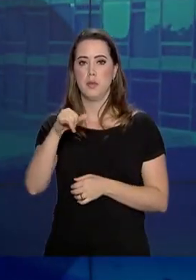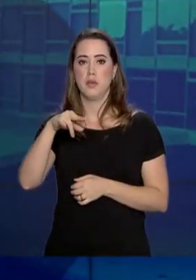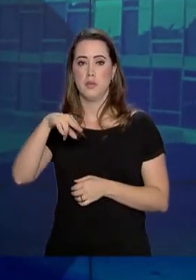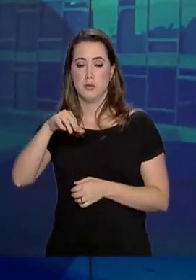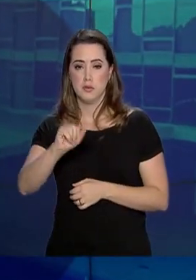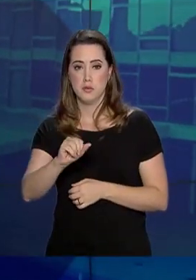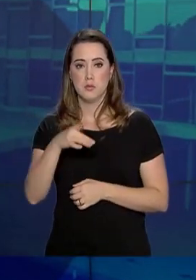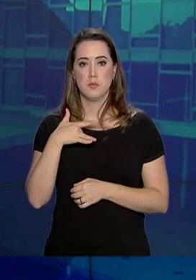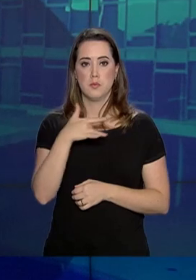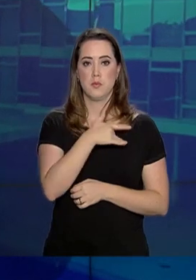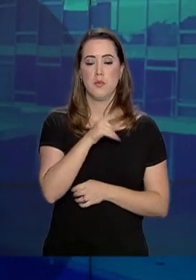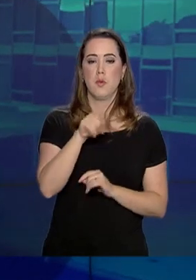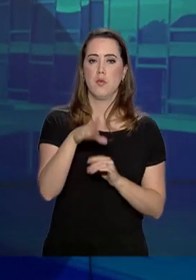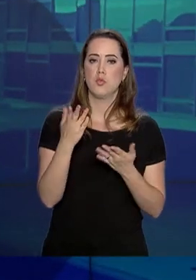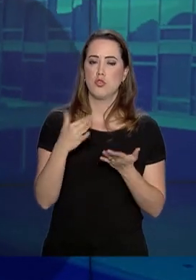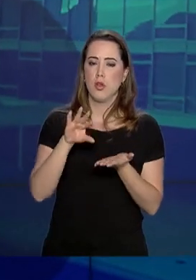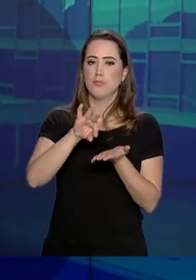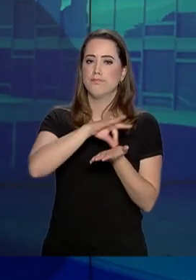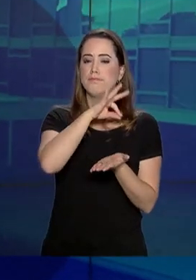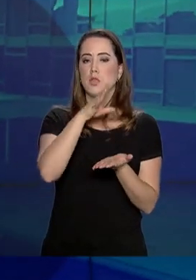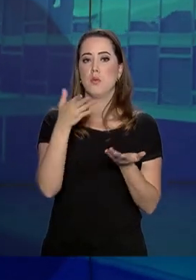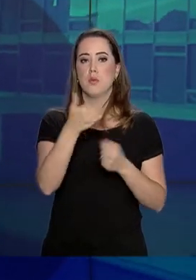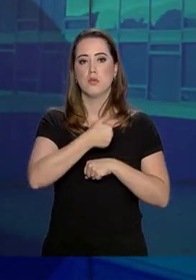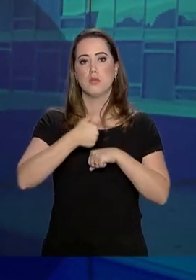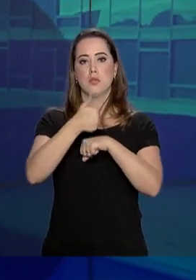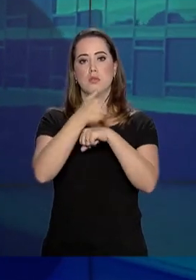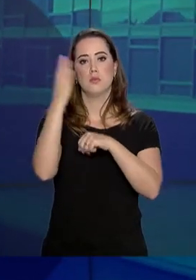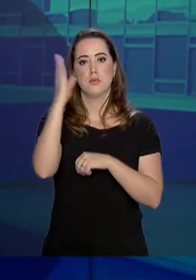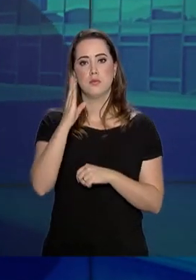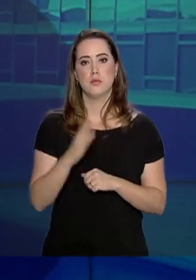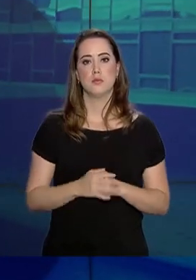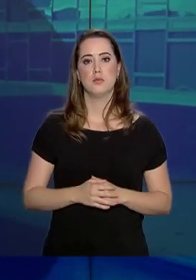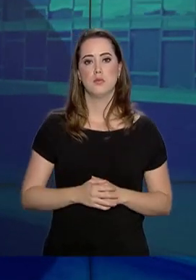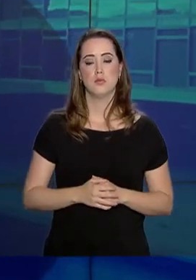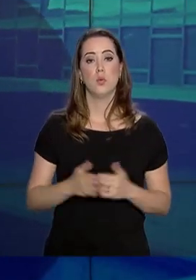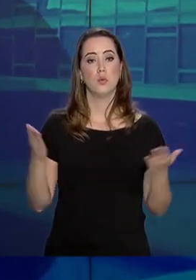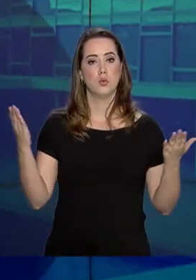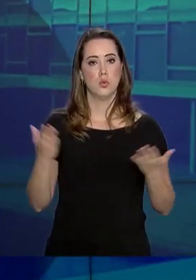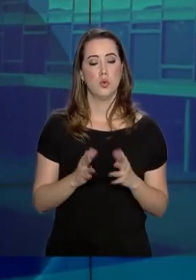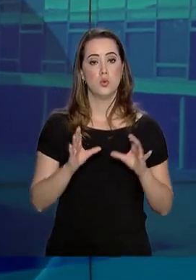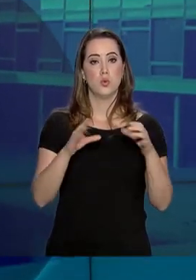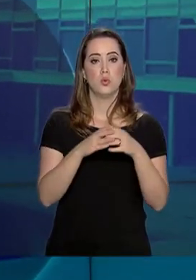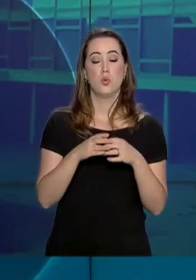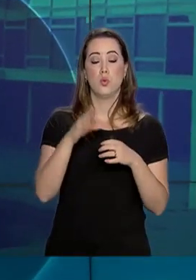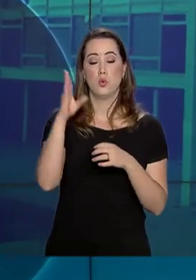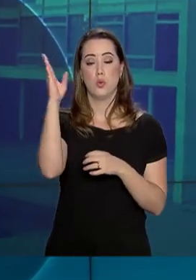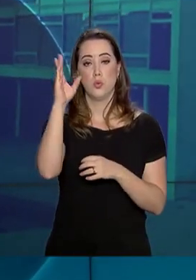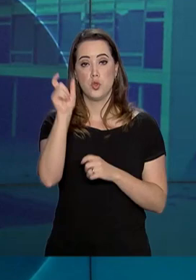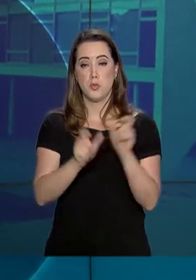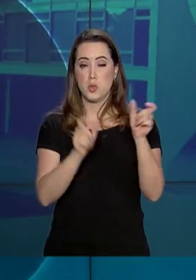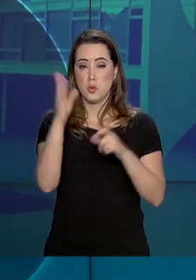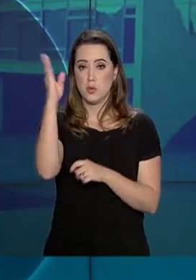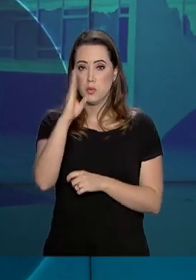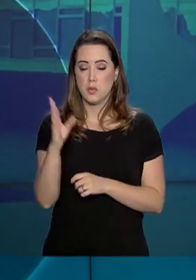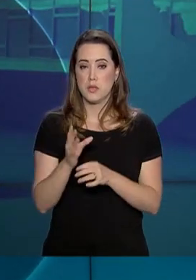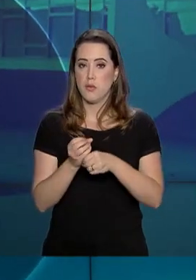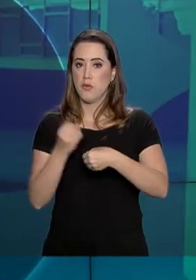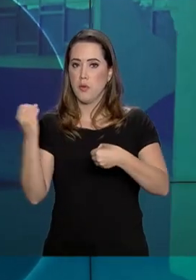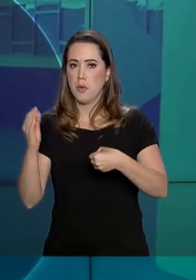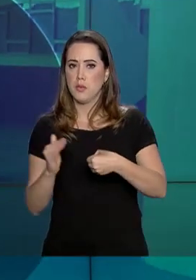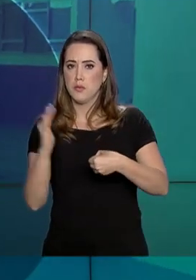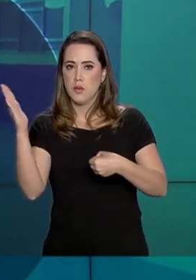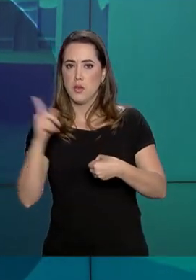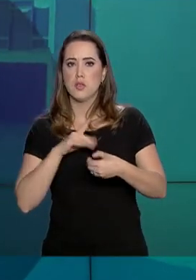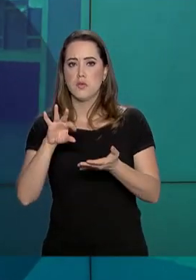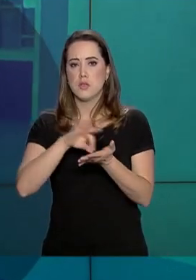Pan-Americana da Saúde, foram preenchidas por profissionais brasileiros. Hoje, os brasileiros formados no exterior, que